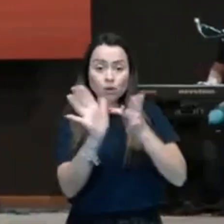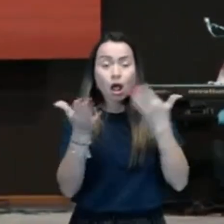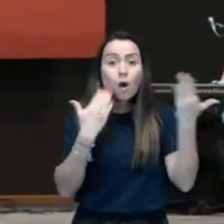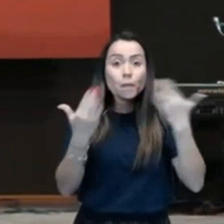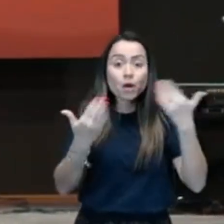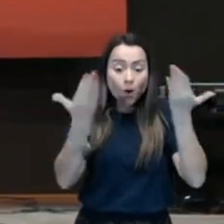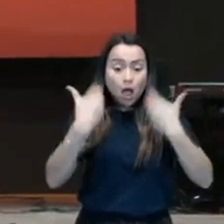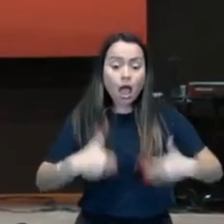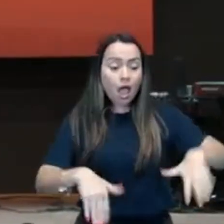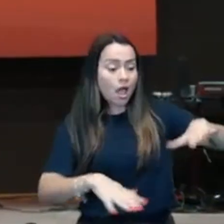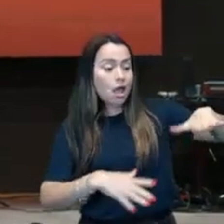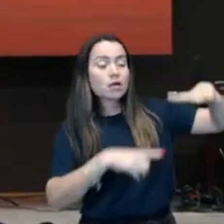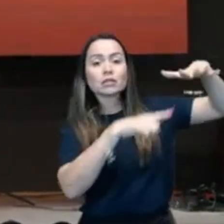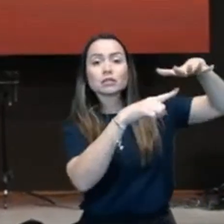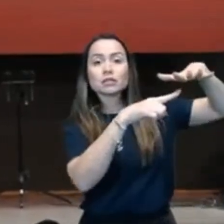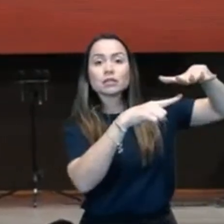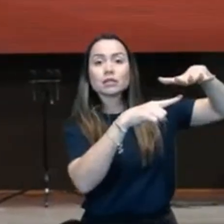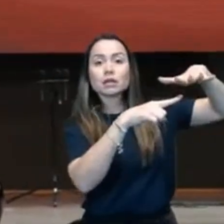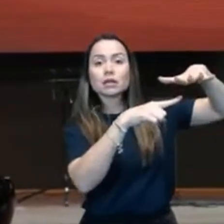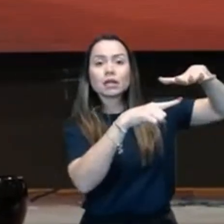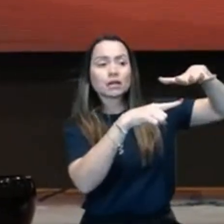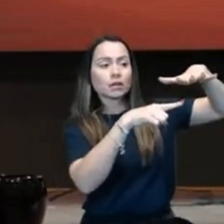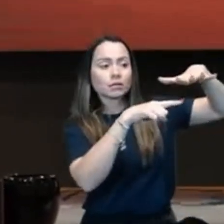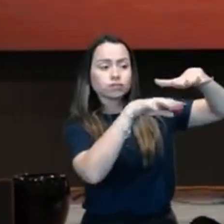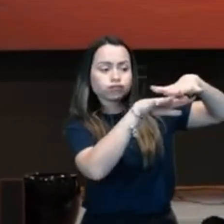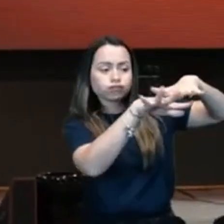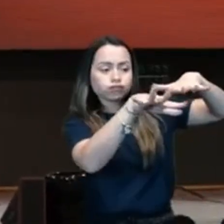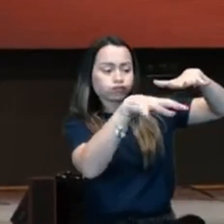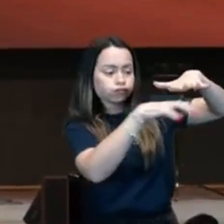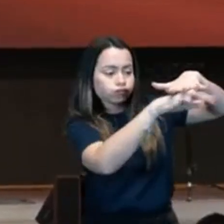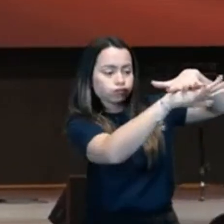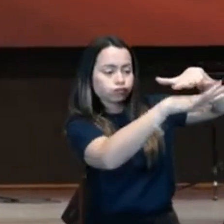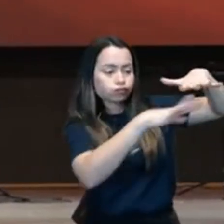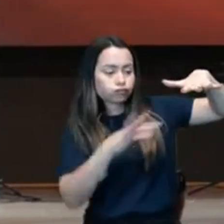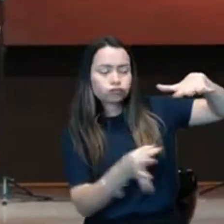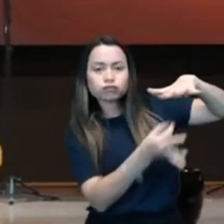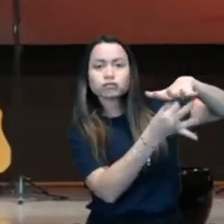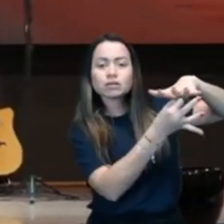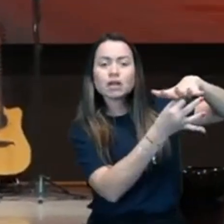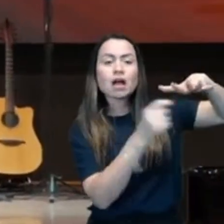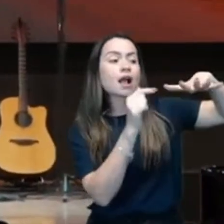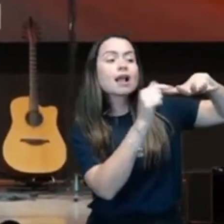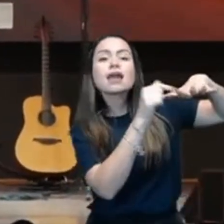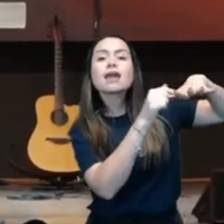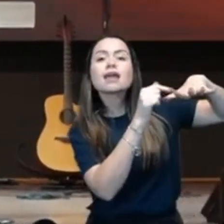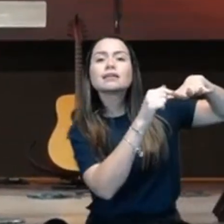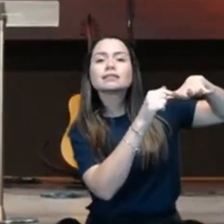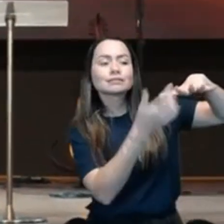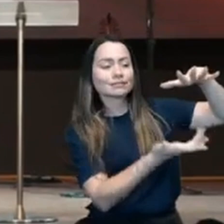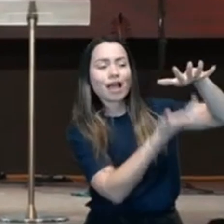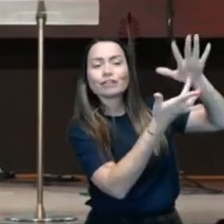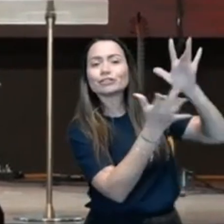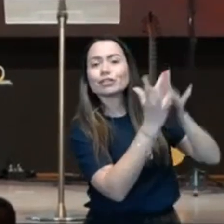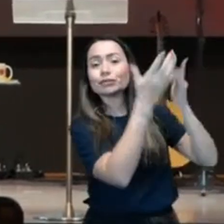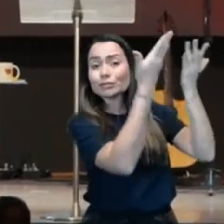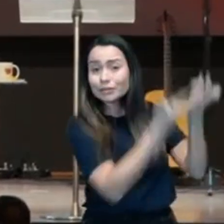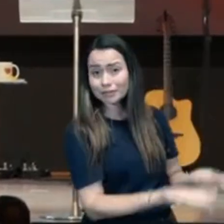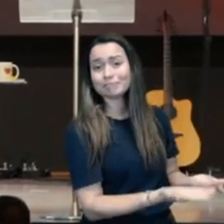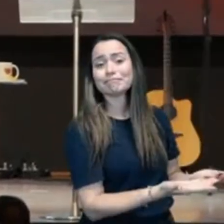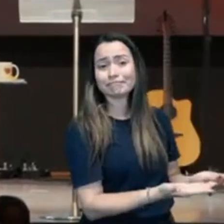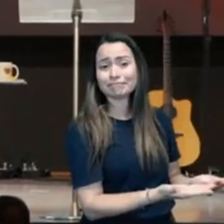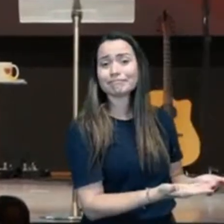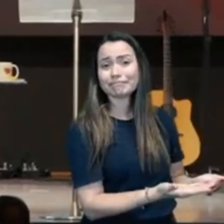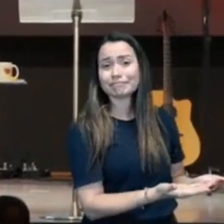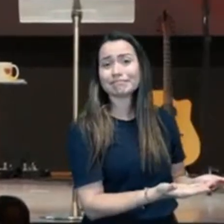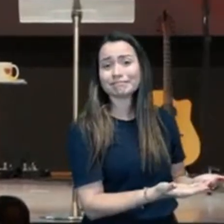claro. Todo mundo sabe disso. Todo mundo sabe disso, e eu acredito que muitos saibam, mas poucos de nós, aplicamos, o